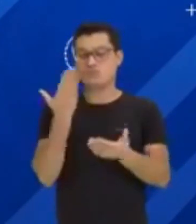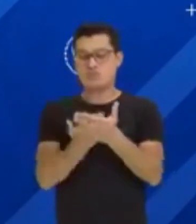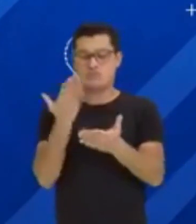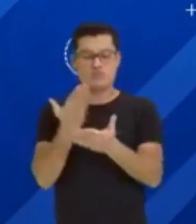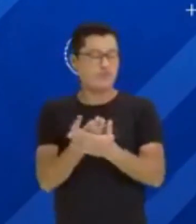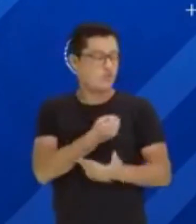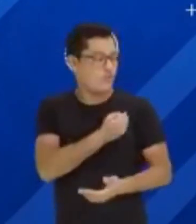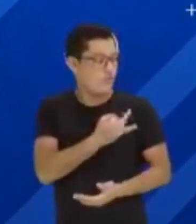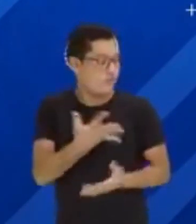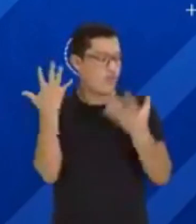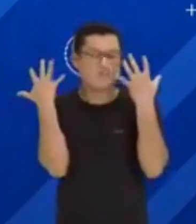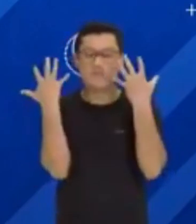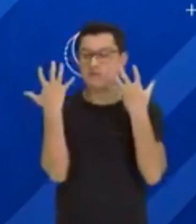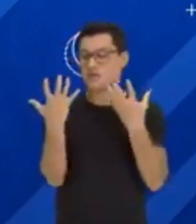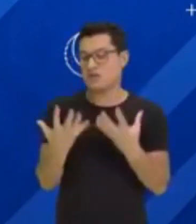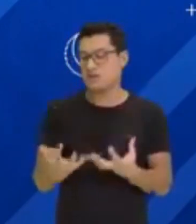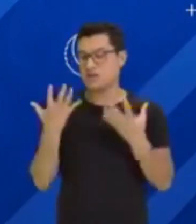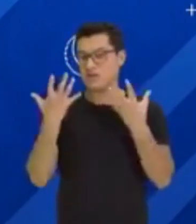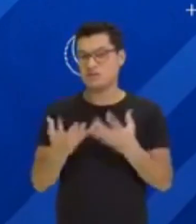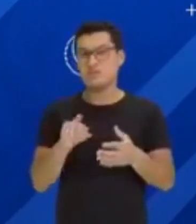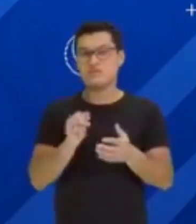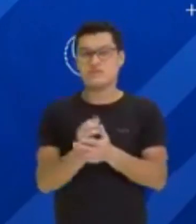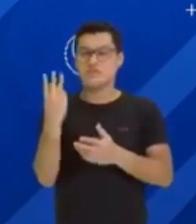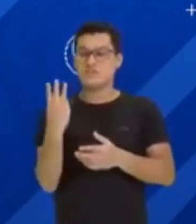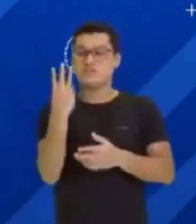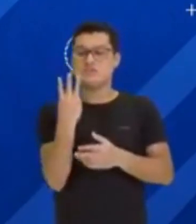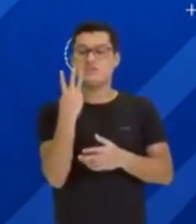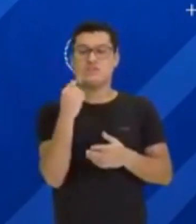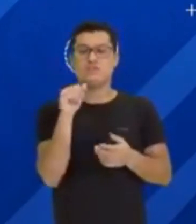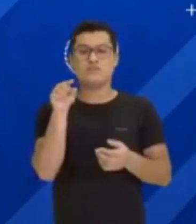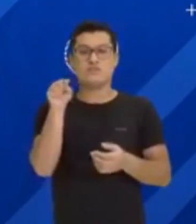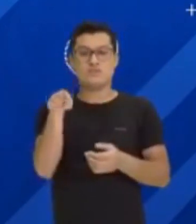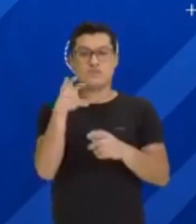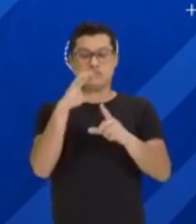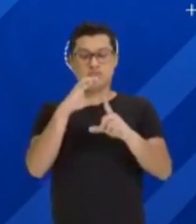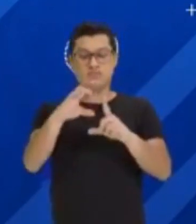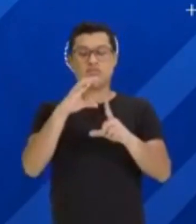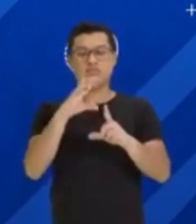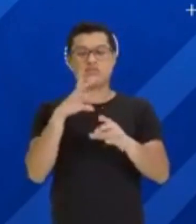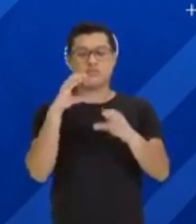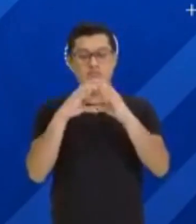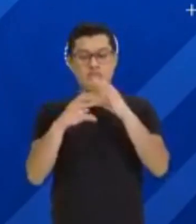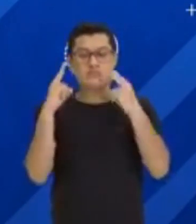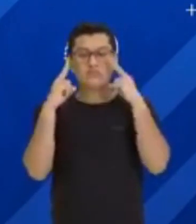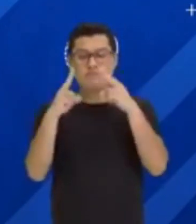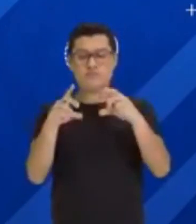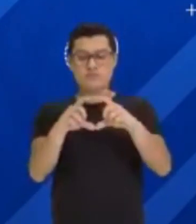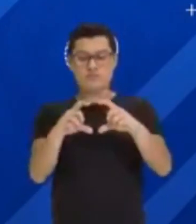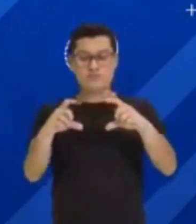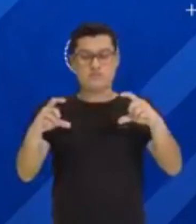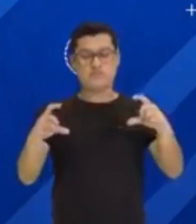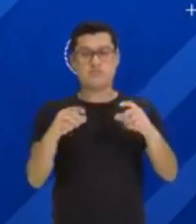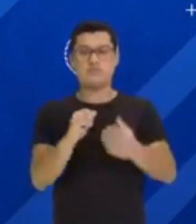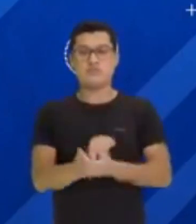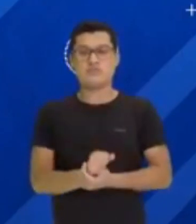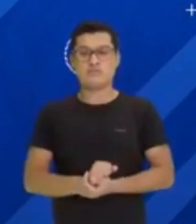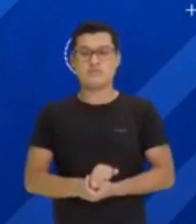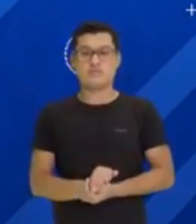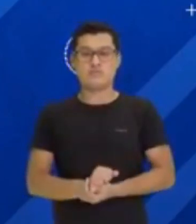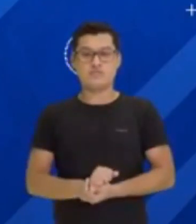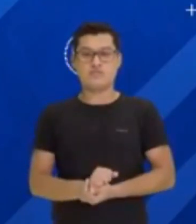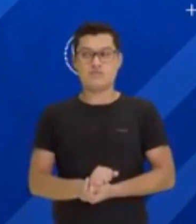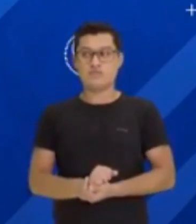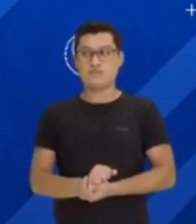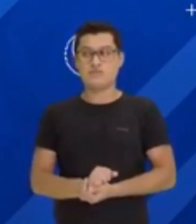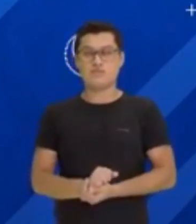quantas vezes quiser. No portal Cultura, www.portalcultura.com